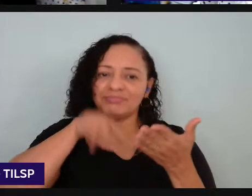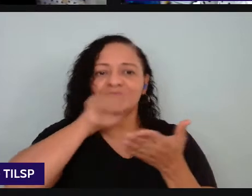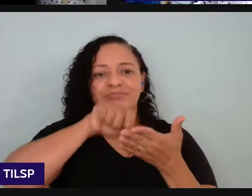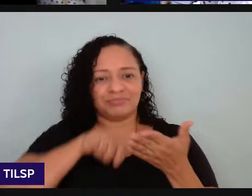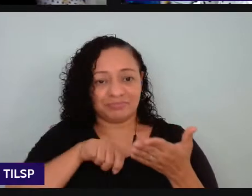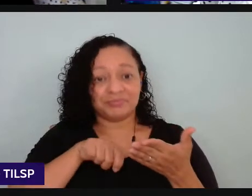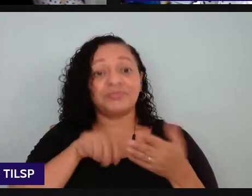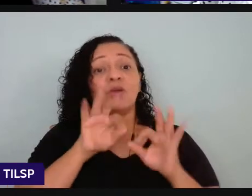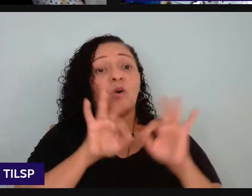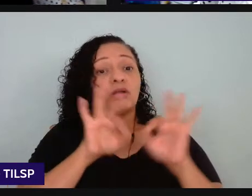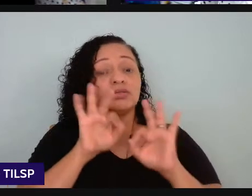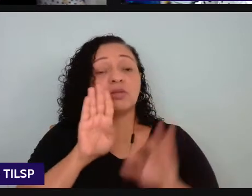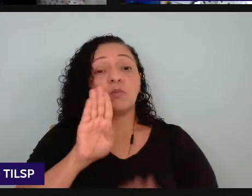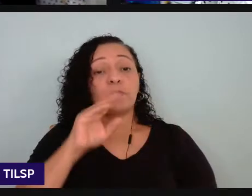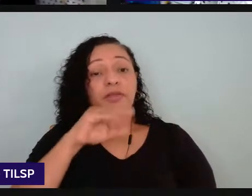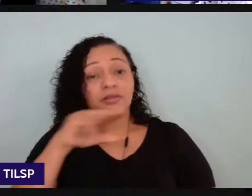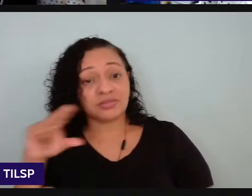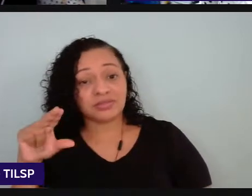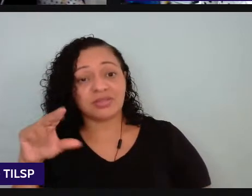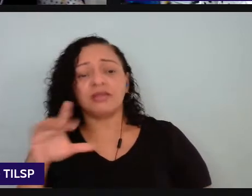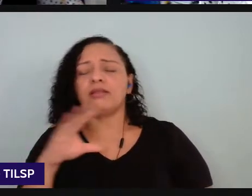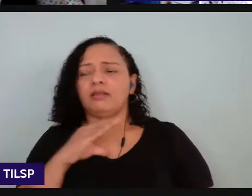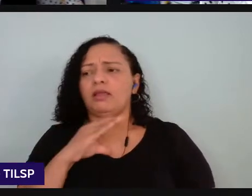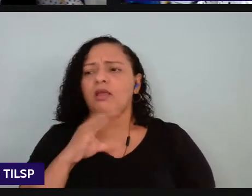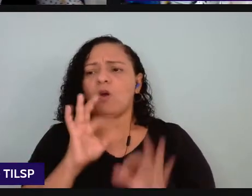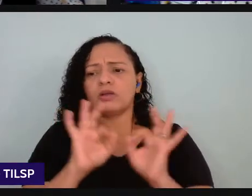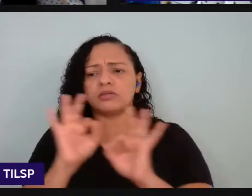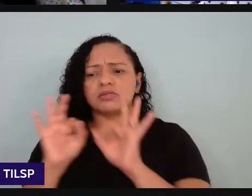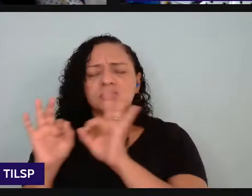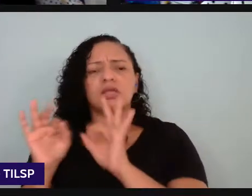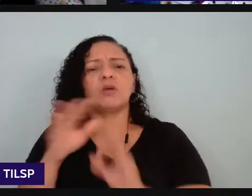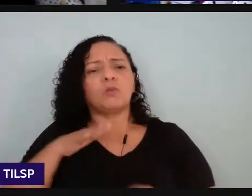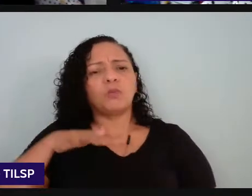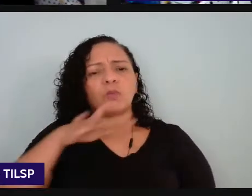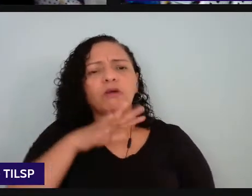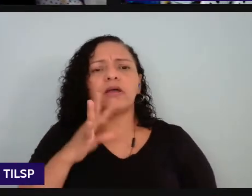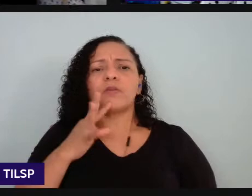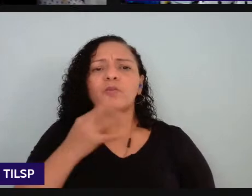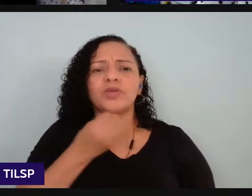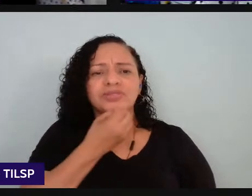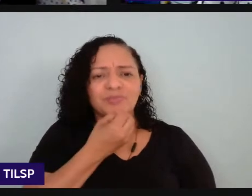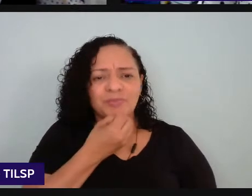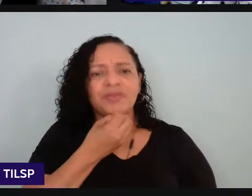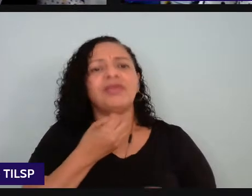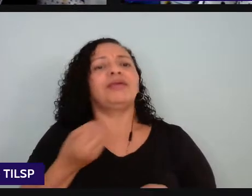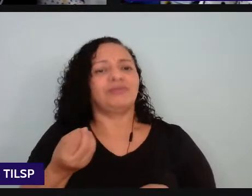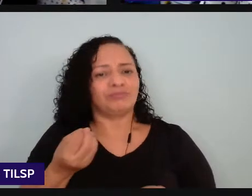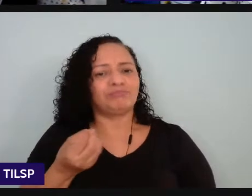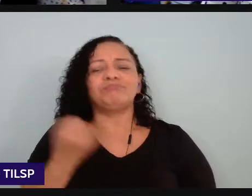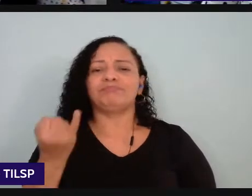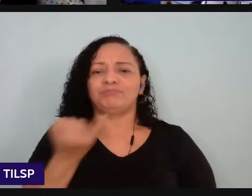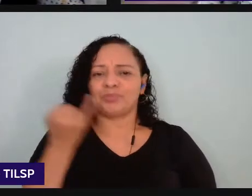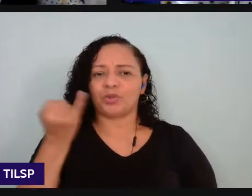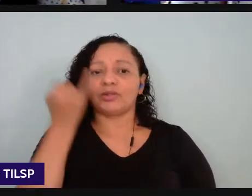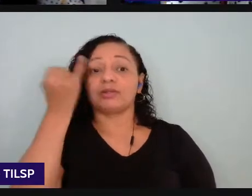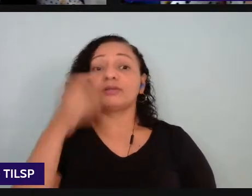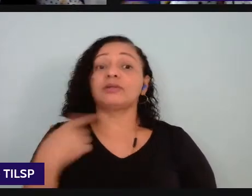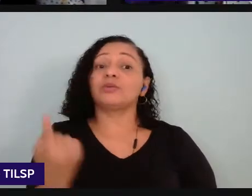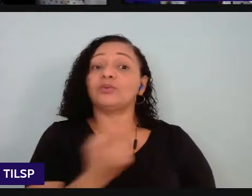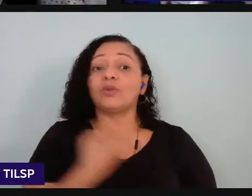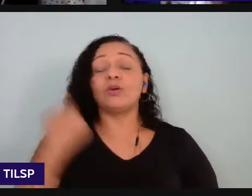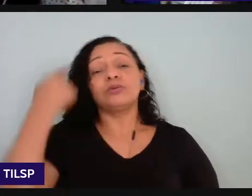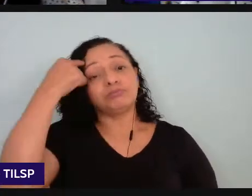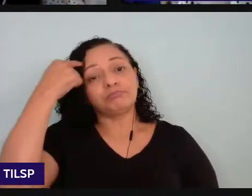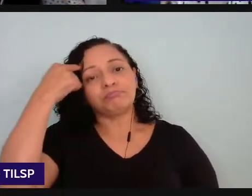questão das áreas do conhecimento nessa proposição interdisciplinar transdisciplinar é o momento de nós repensarmos